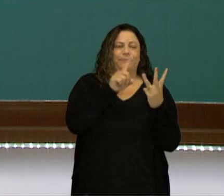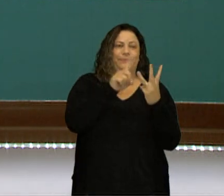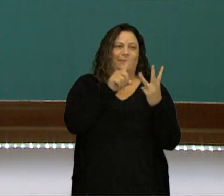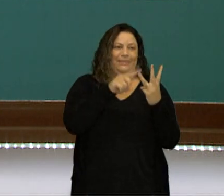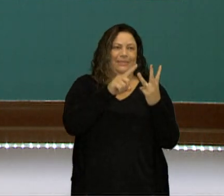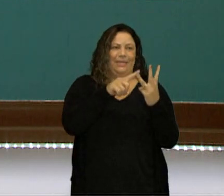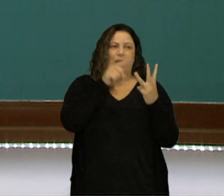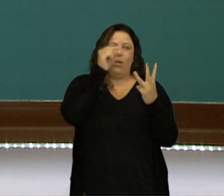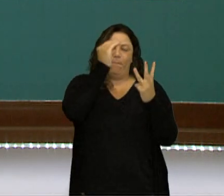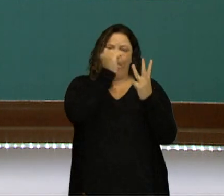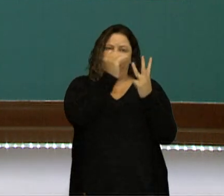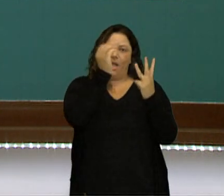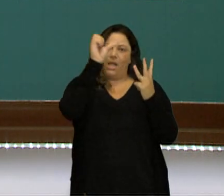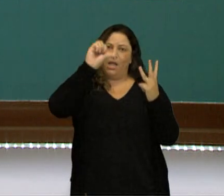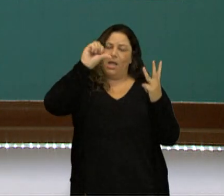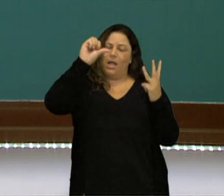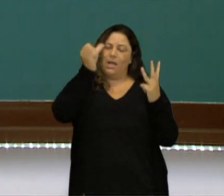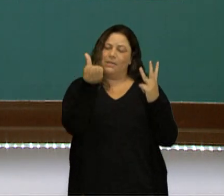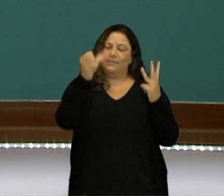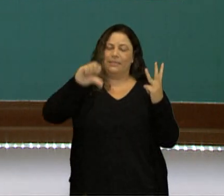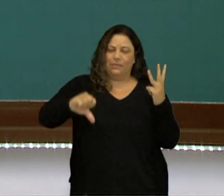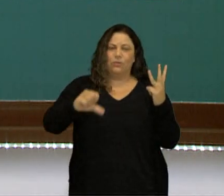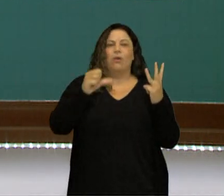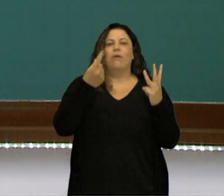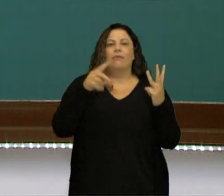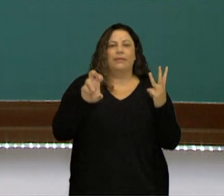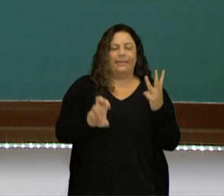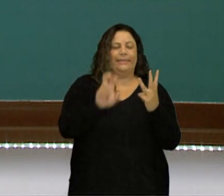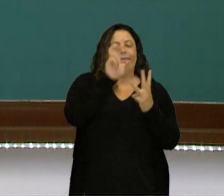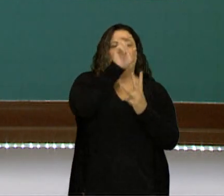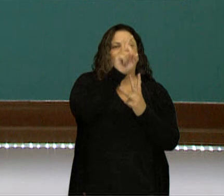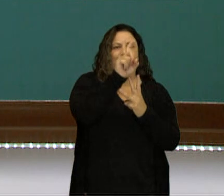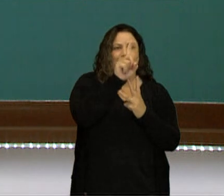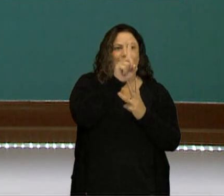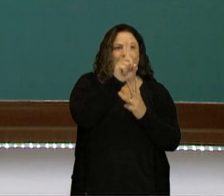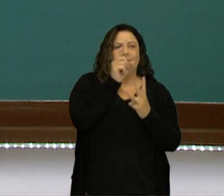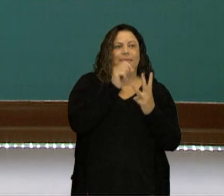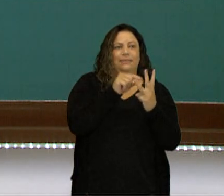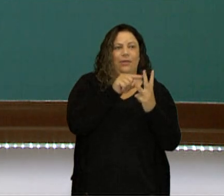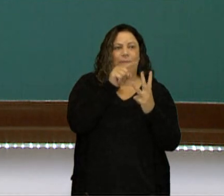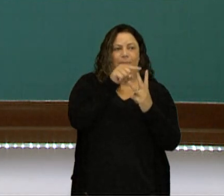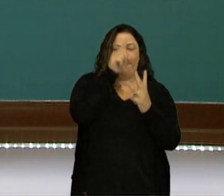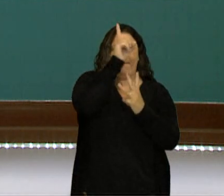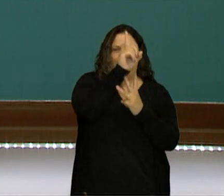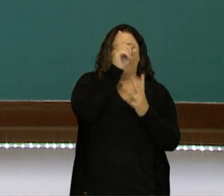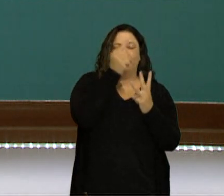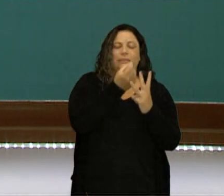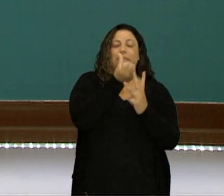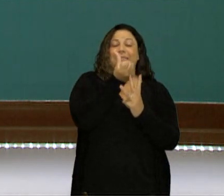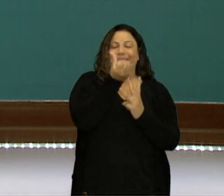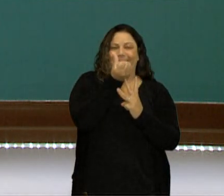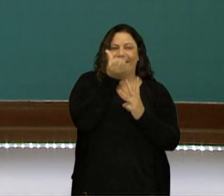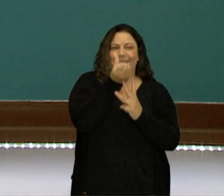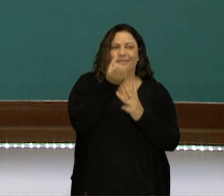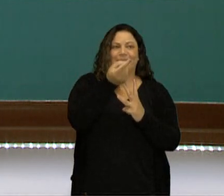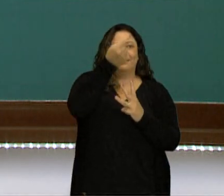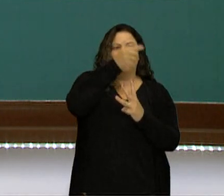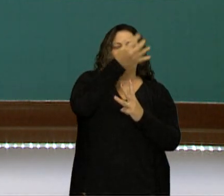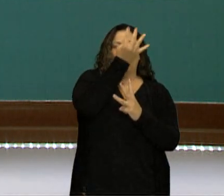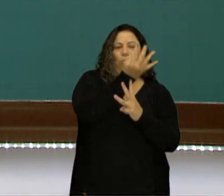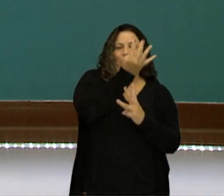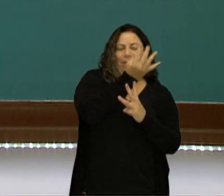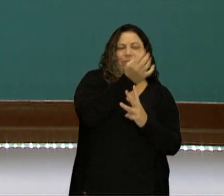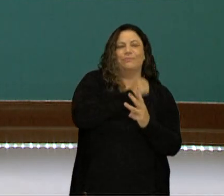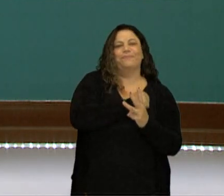15. Tem que tomar esse cuidado. 5 unidades e uma dezena. 5 mais 1 mais 0, 6. 2 mais 2,